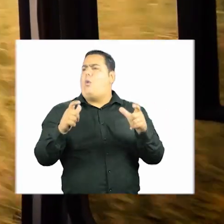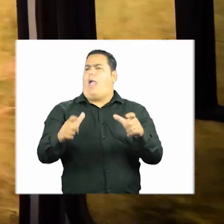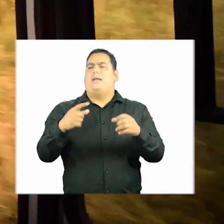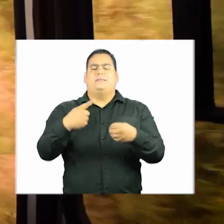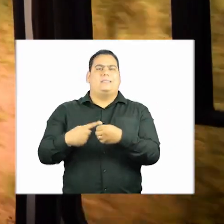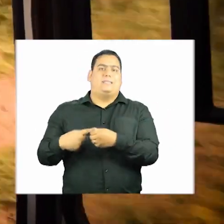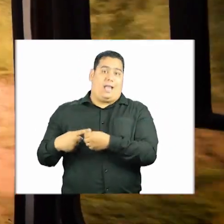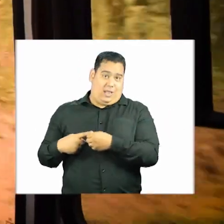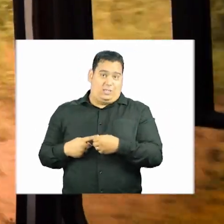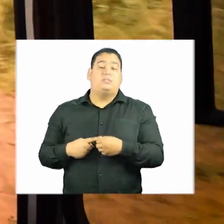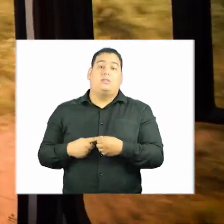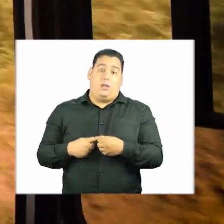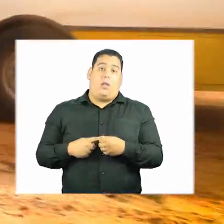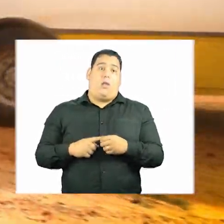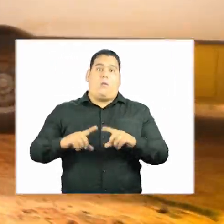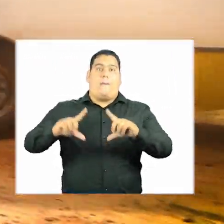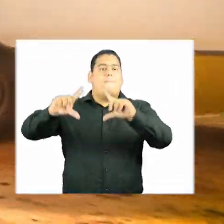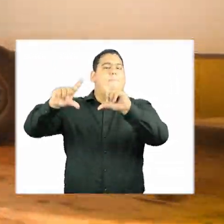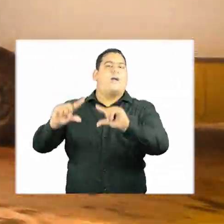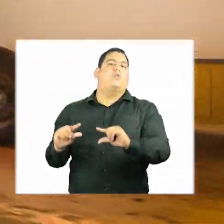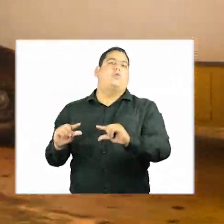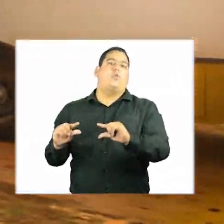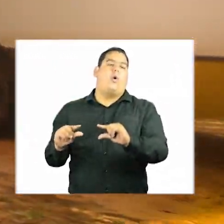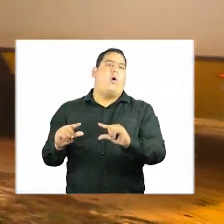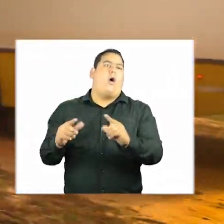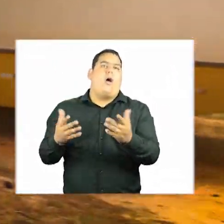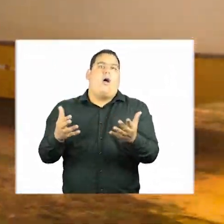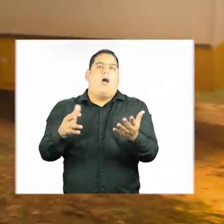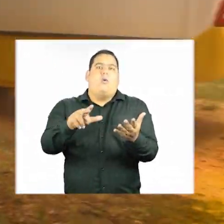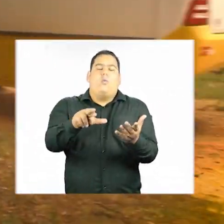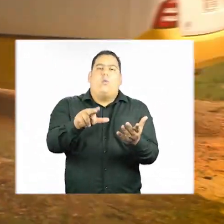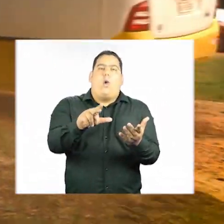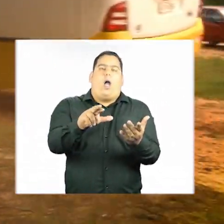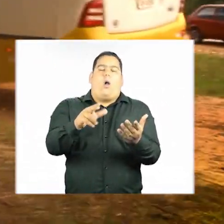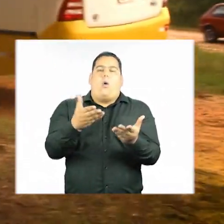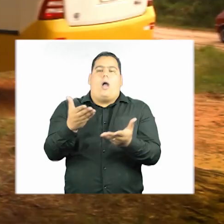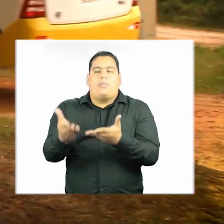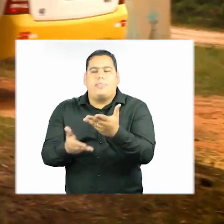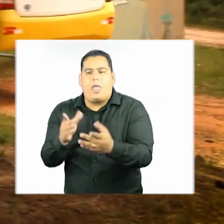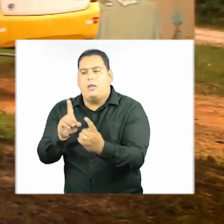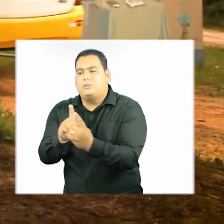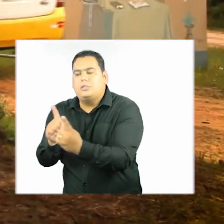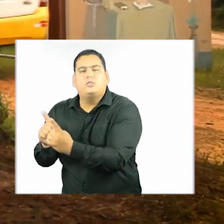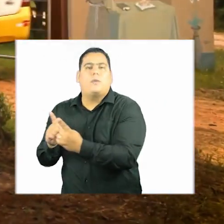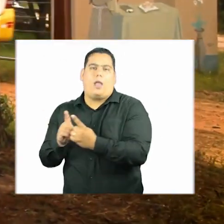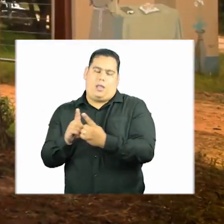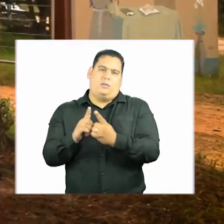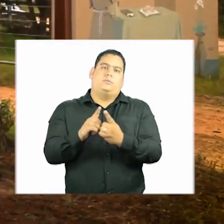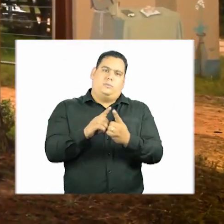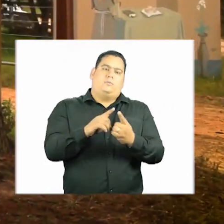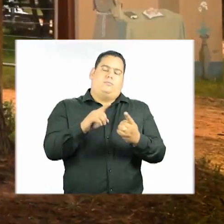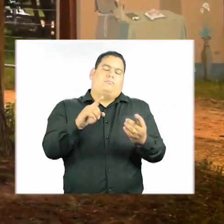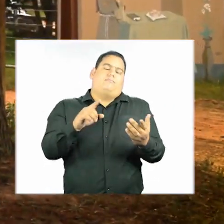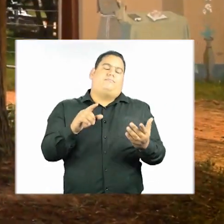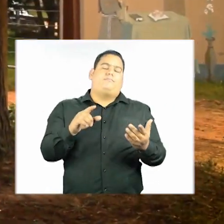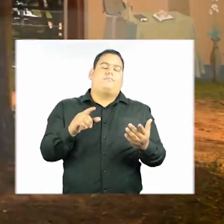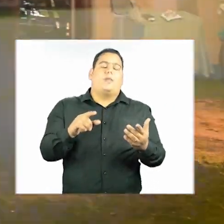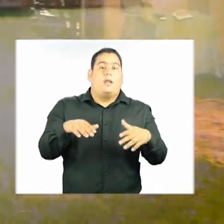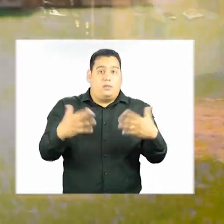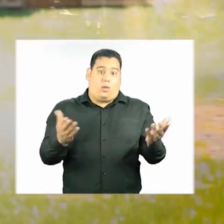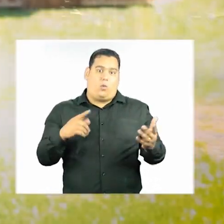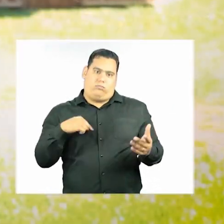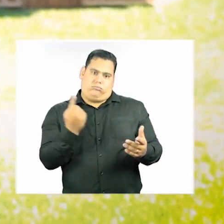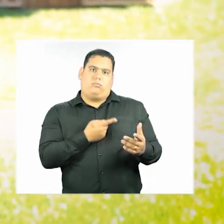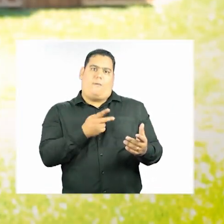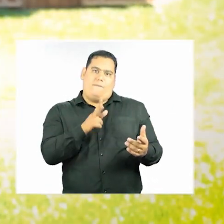ou um local da cidade com o menor índice de atendimentos, que a gente chama de bolsões de miséria.